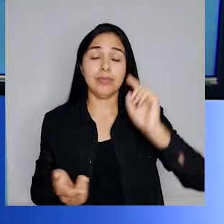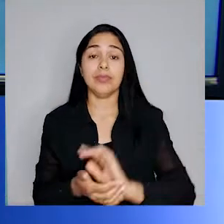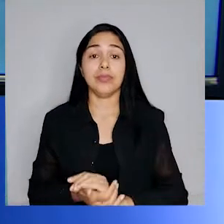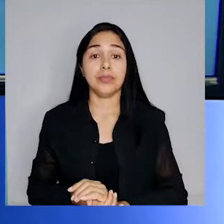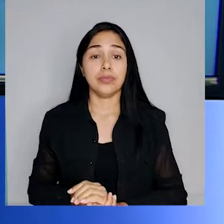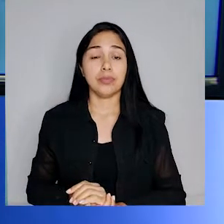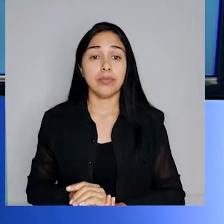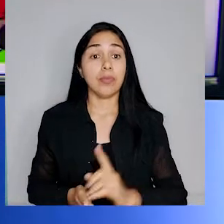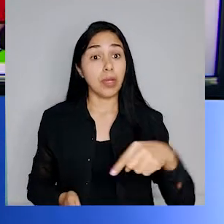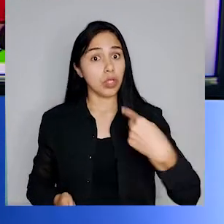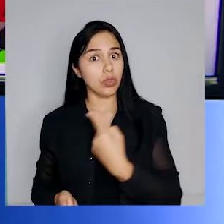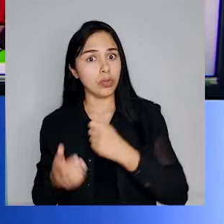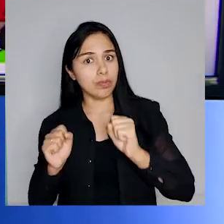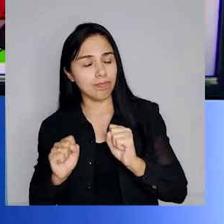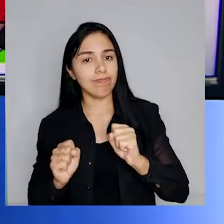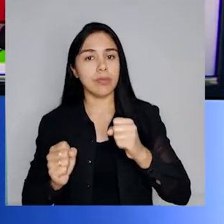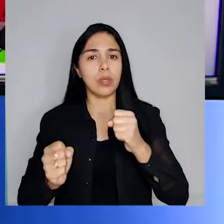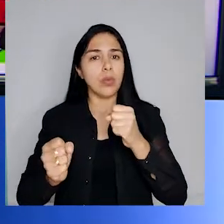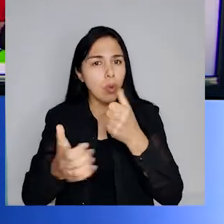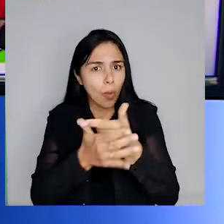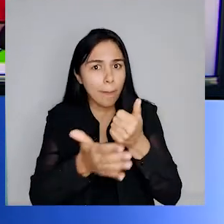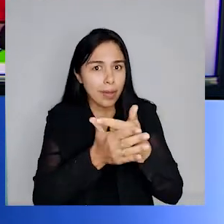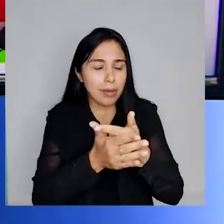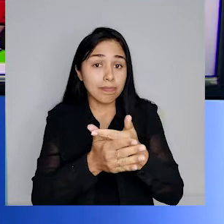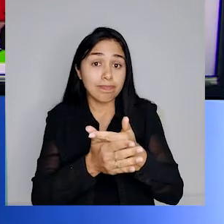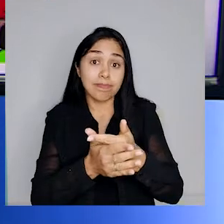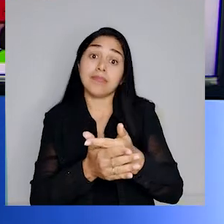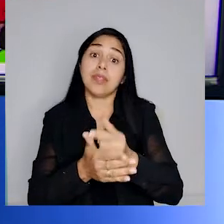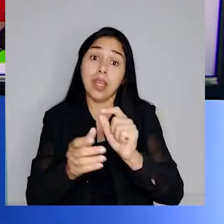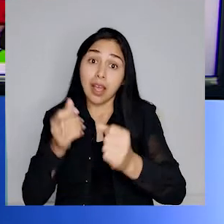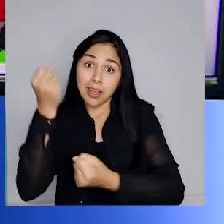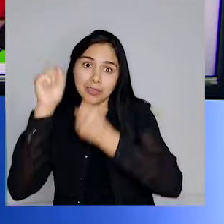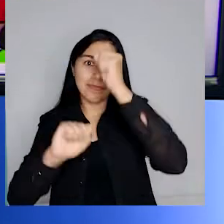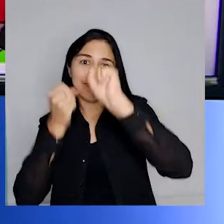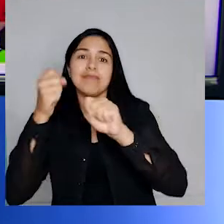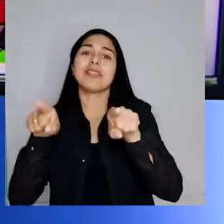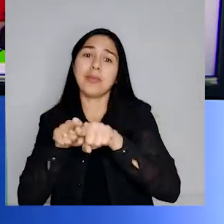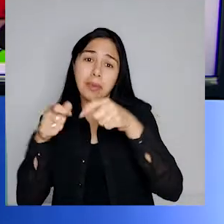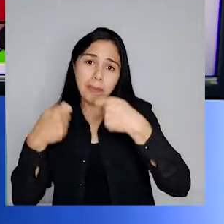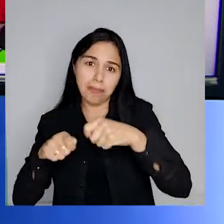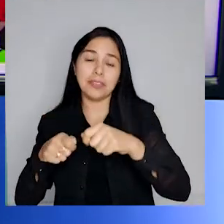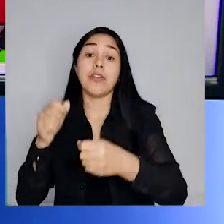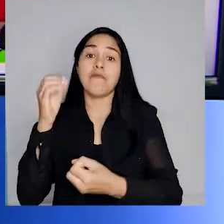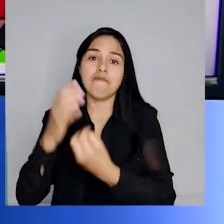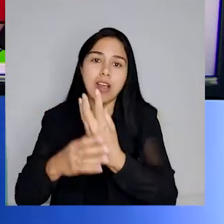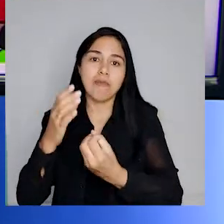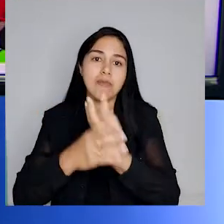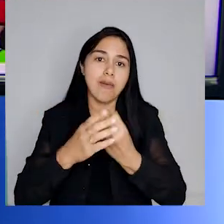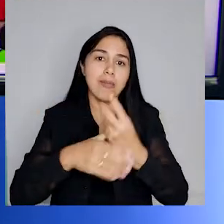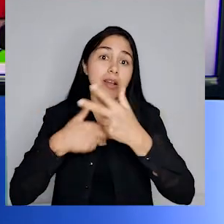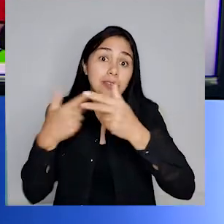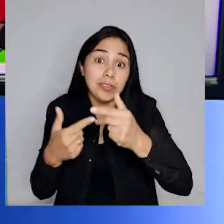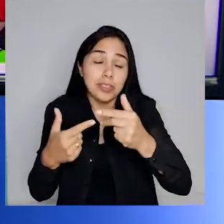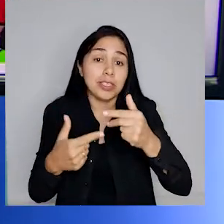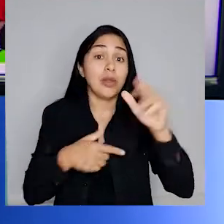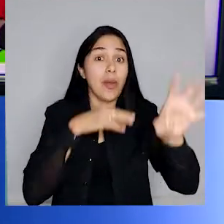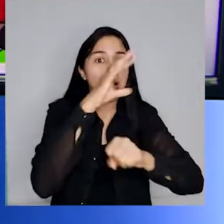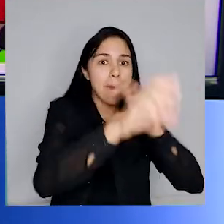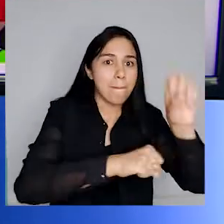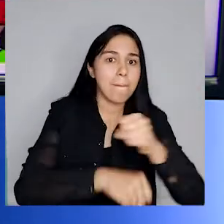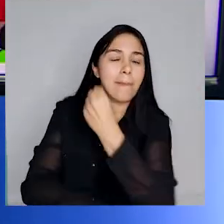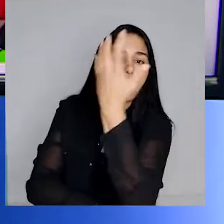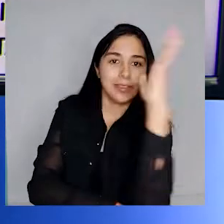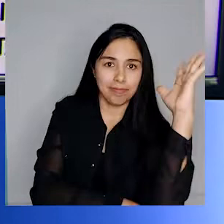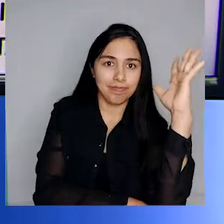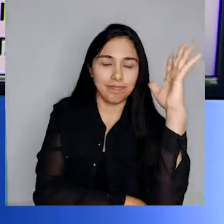possamos consumir, as indústrias necessitam de matéria-prima para fabricar esses produtos. Como vocês bem